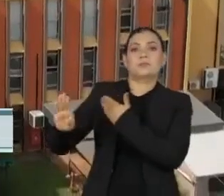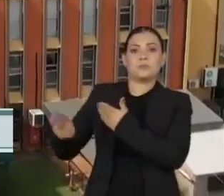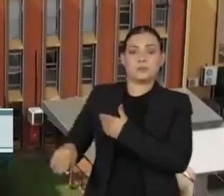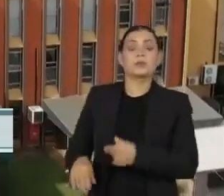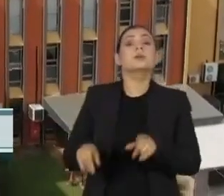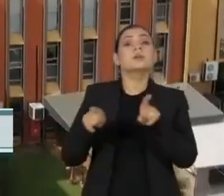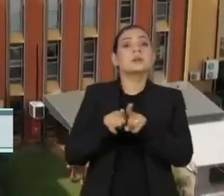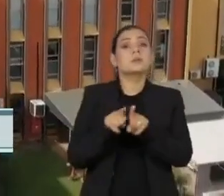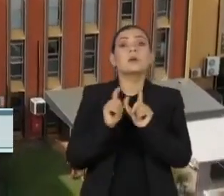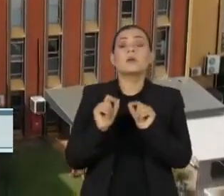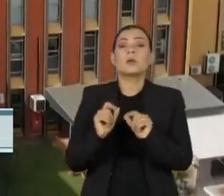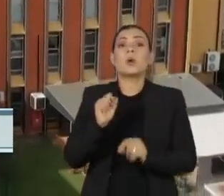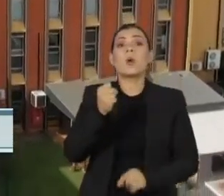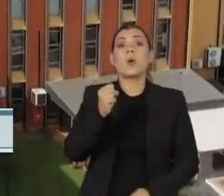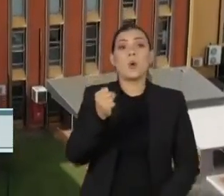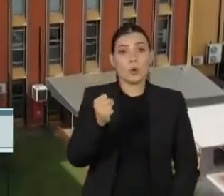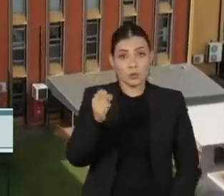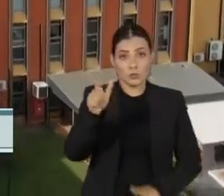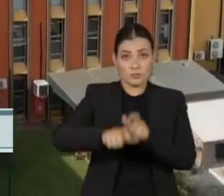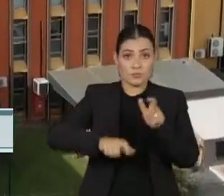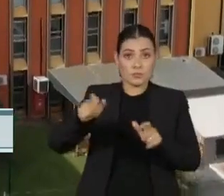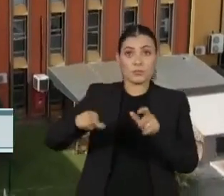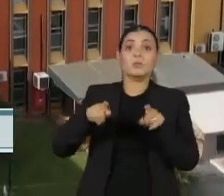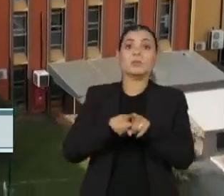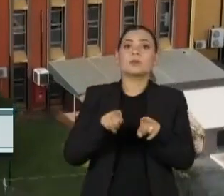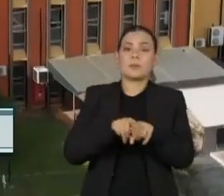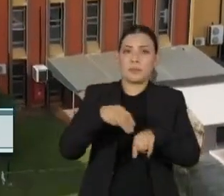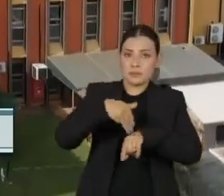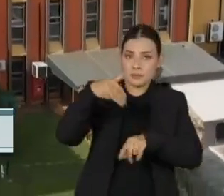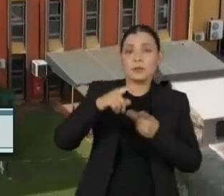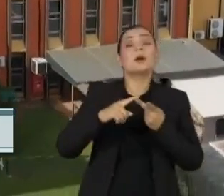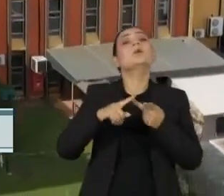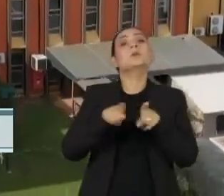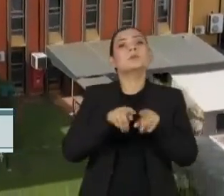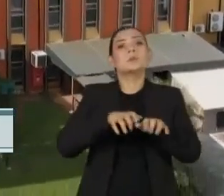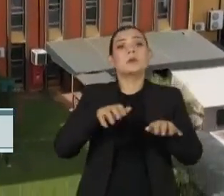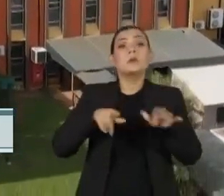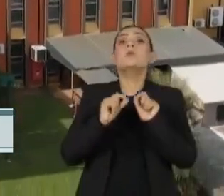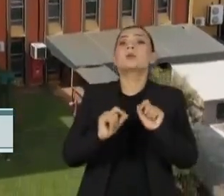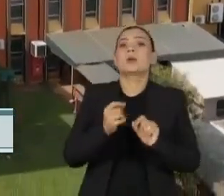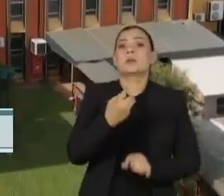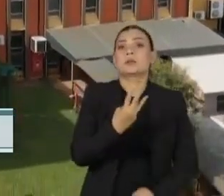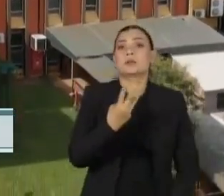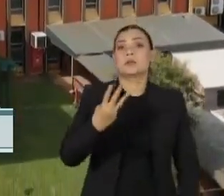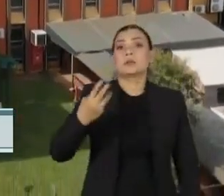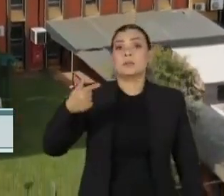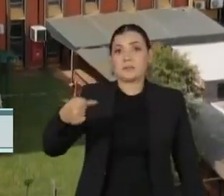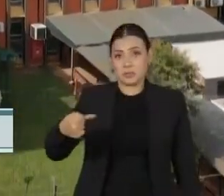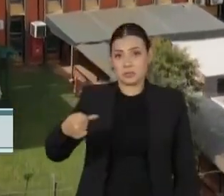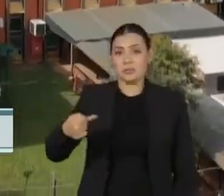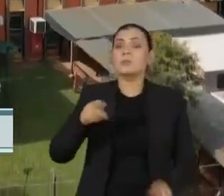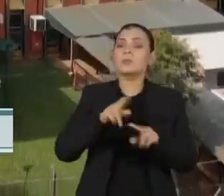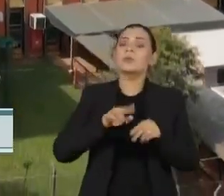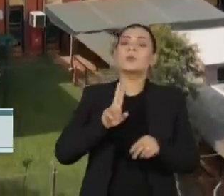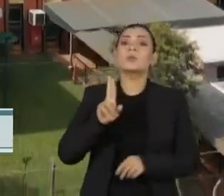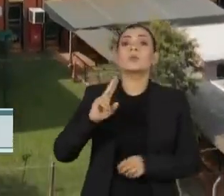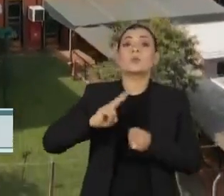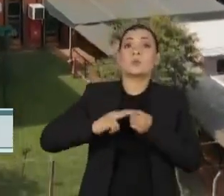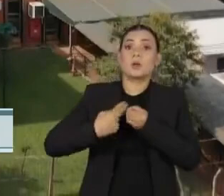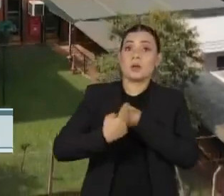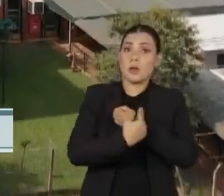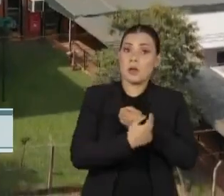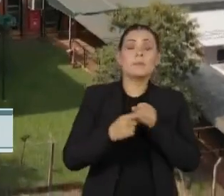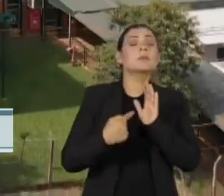Nos cursos Lato Censo foram 8 e na modalidade Estrito Censo, 337. Em nota, a direção da Unicamp afirmou que